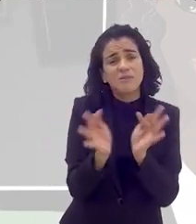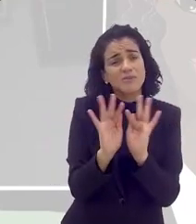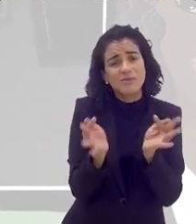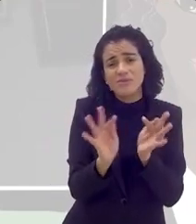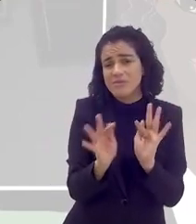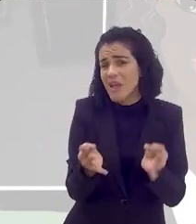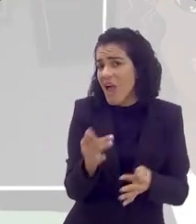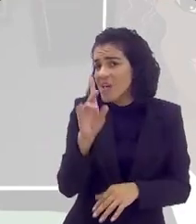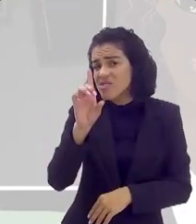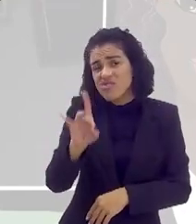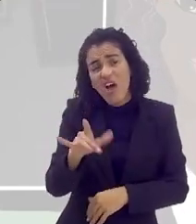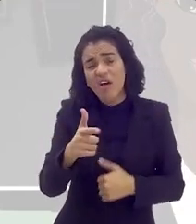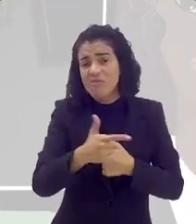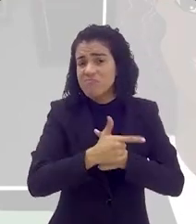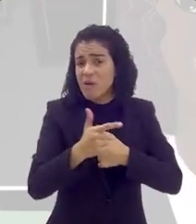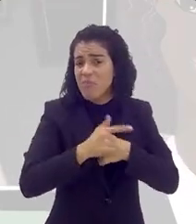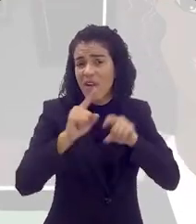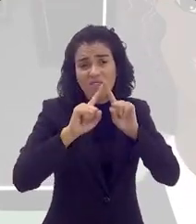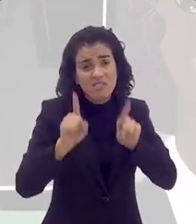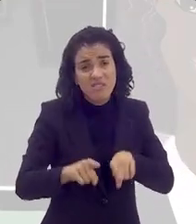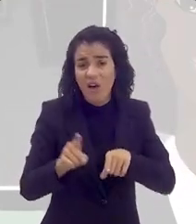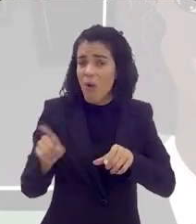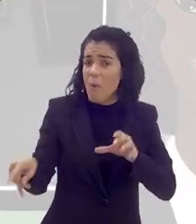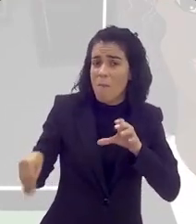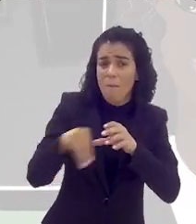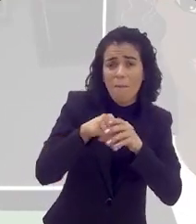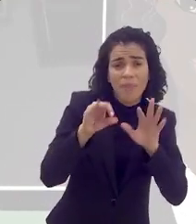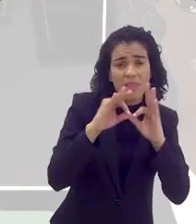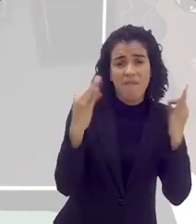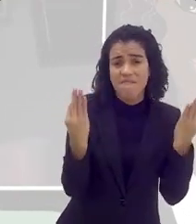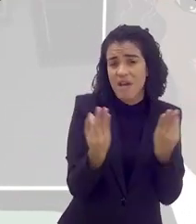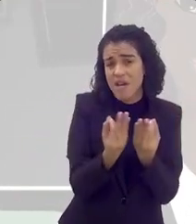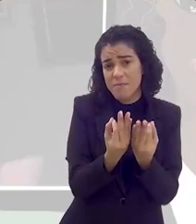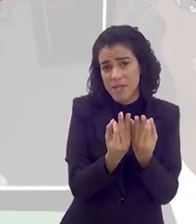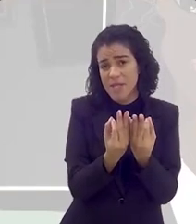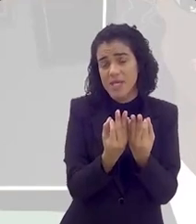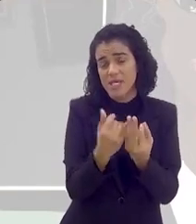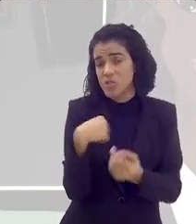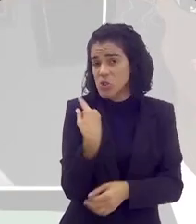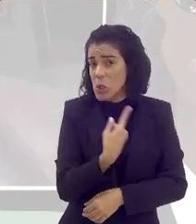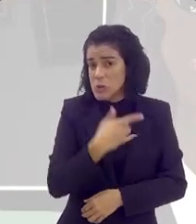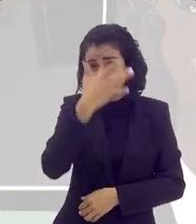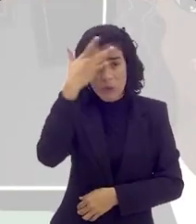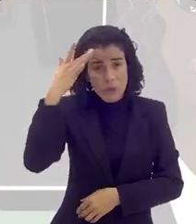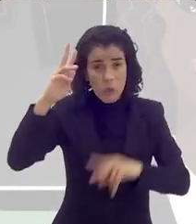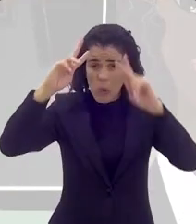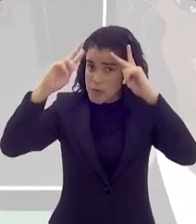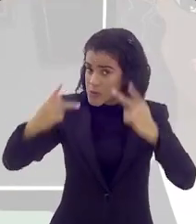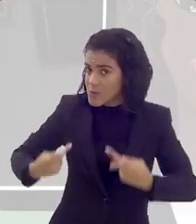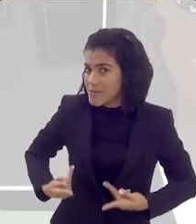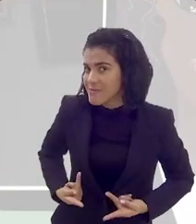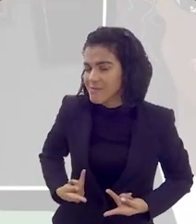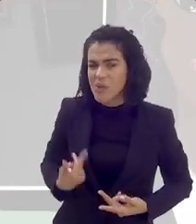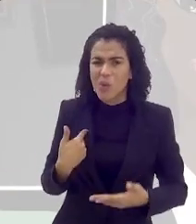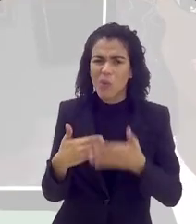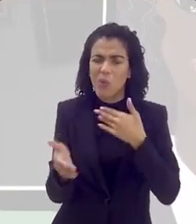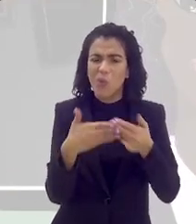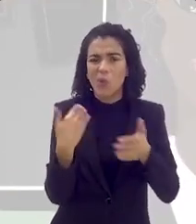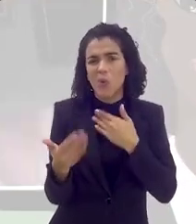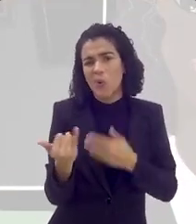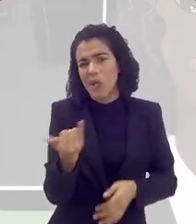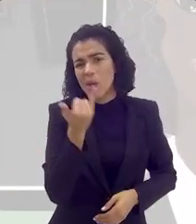simplificar, a gente é um papel comum, a gente é família, a gente, né, é pessoas, somos indivíduos, então,